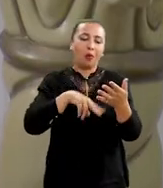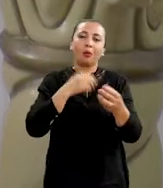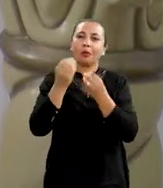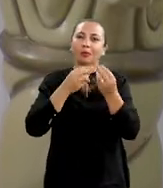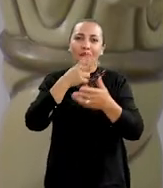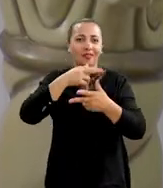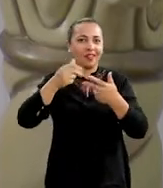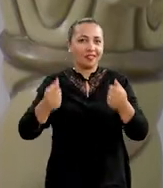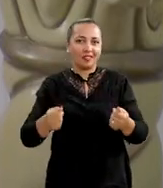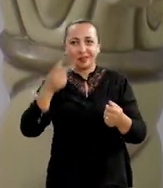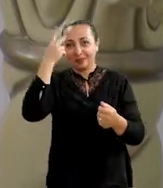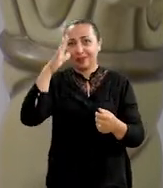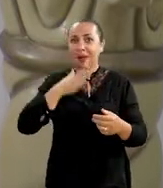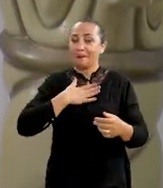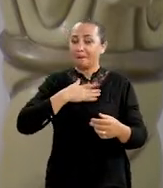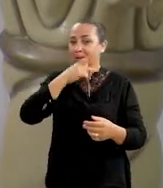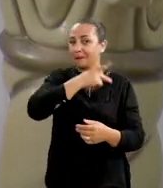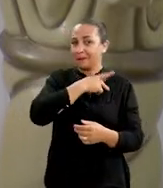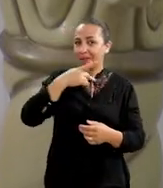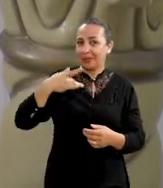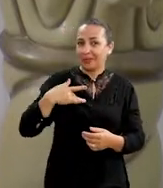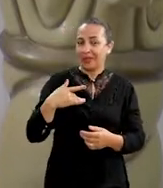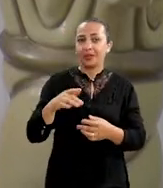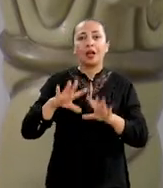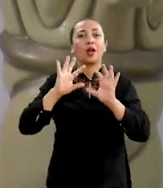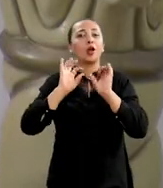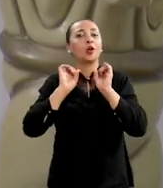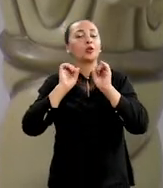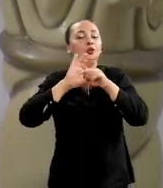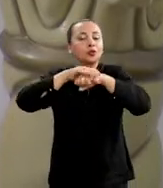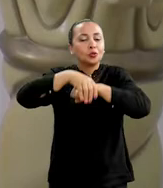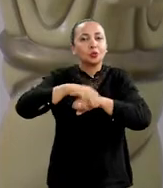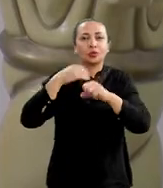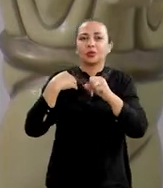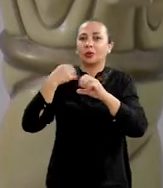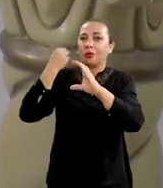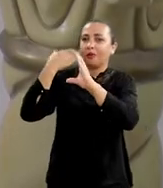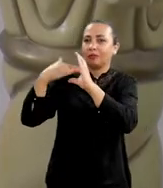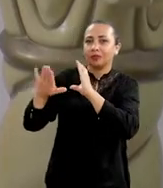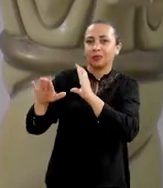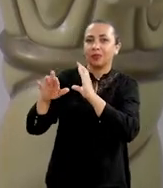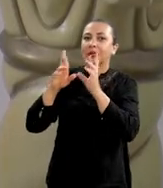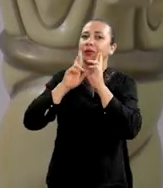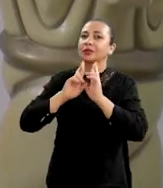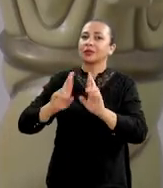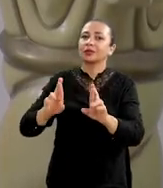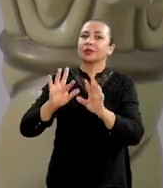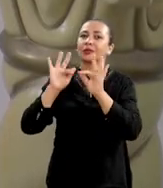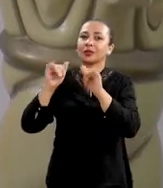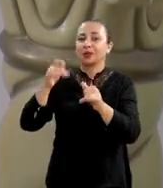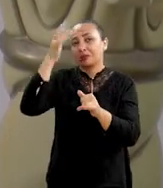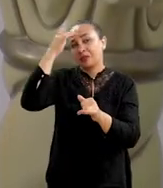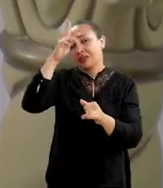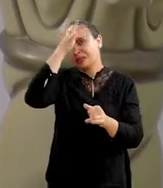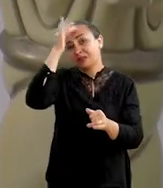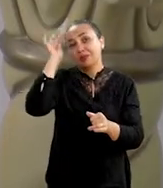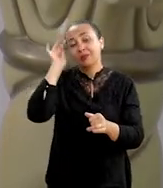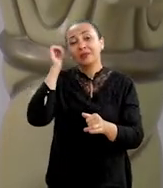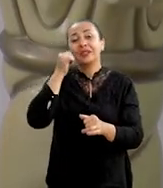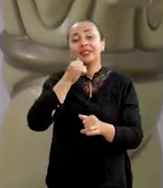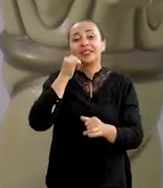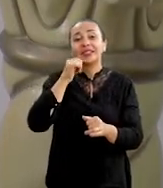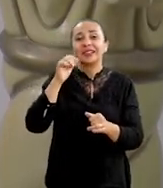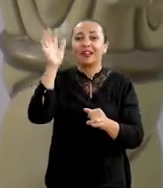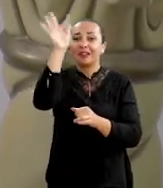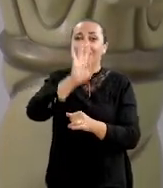olho várias coisas que estão aqui para me dar a minha saúde. Aí, quando é de noite, eu mando o resultado para as meninas, porque quem